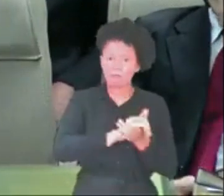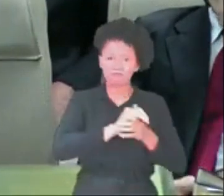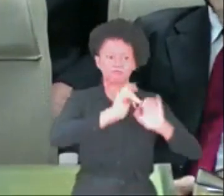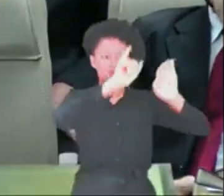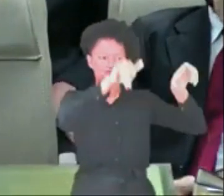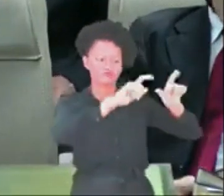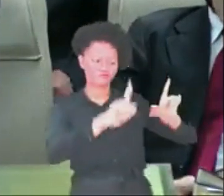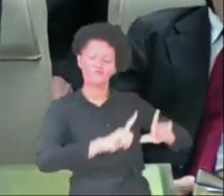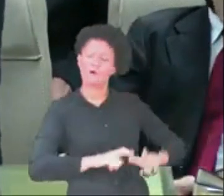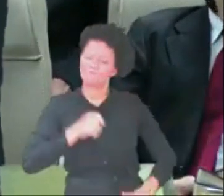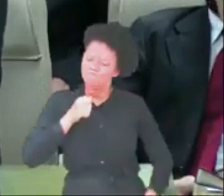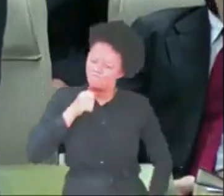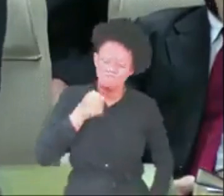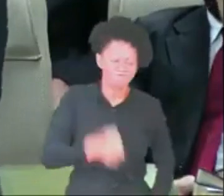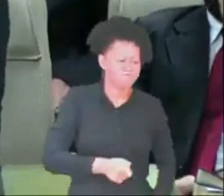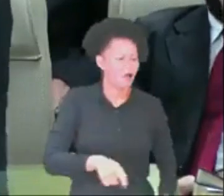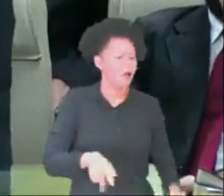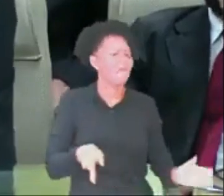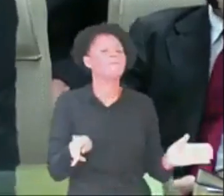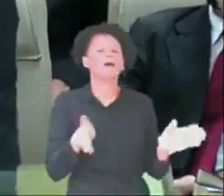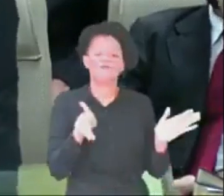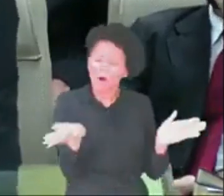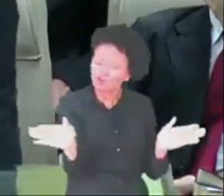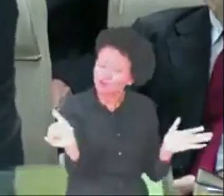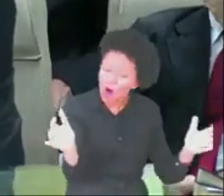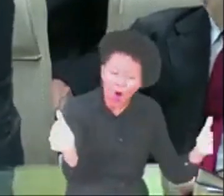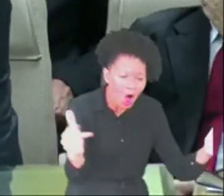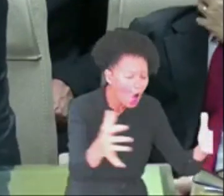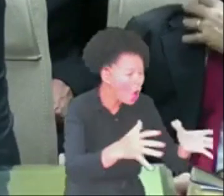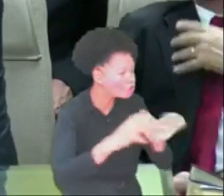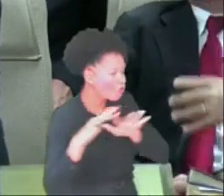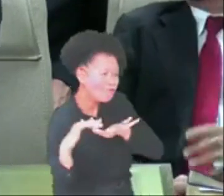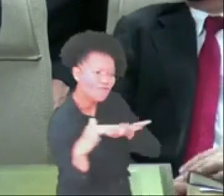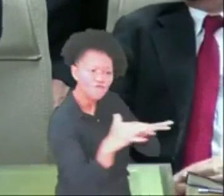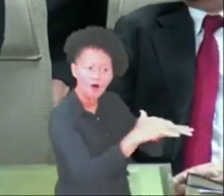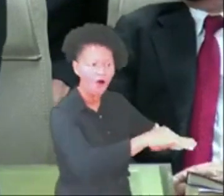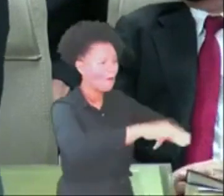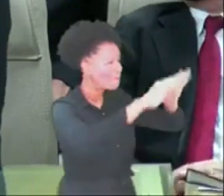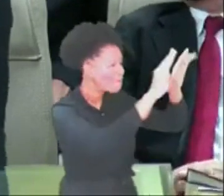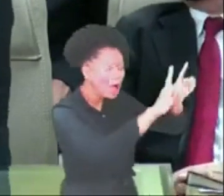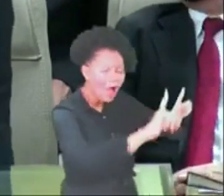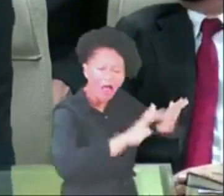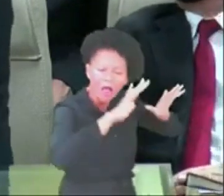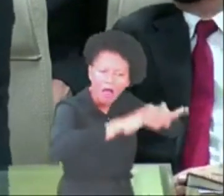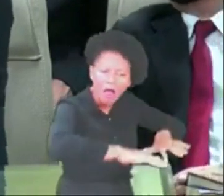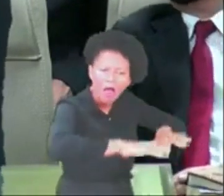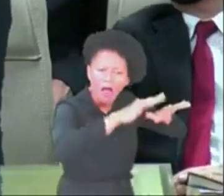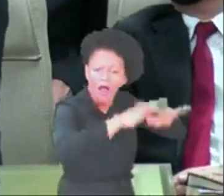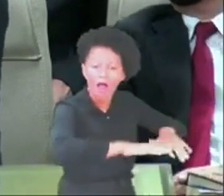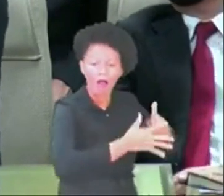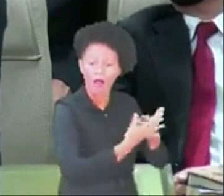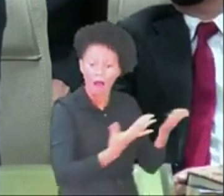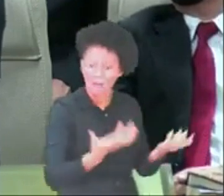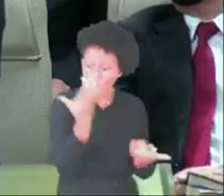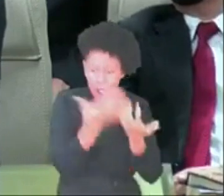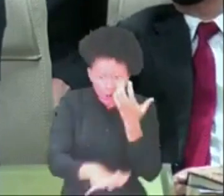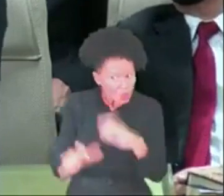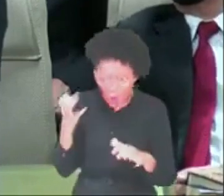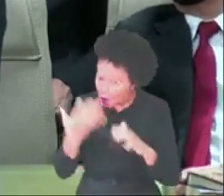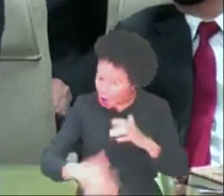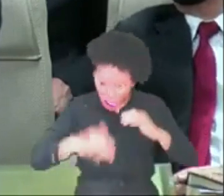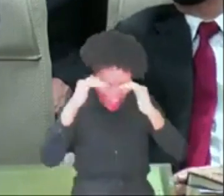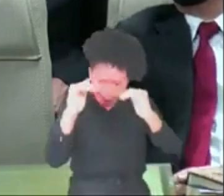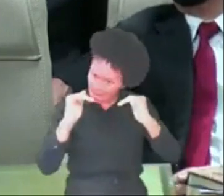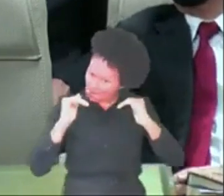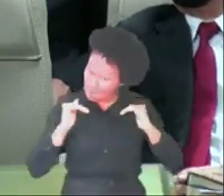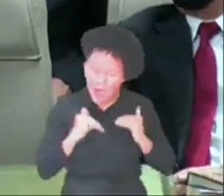o Baalismo. Eles implantaram na força. E quem não obedecesse, o que era